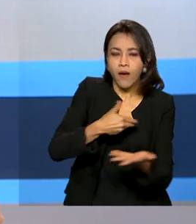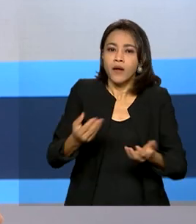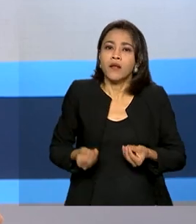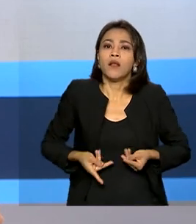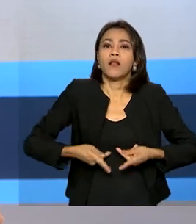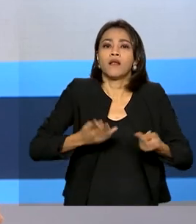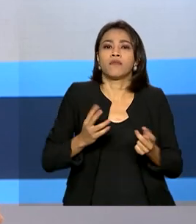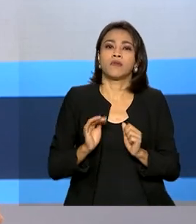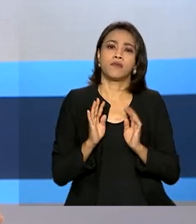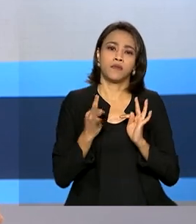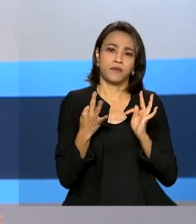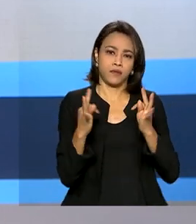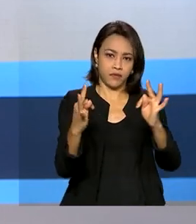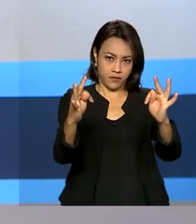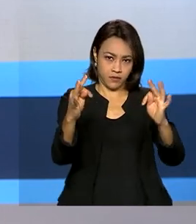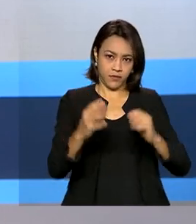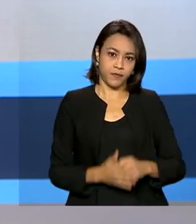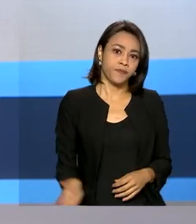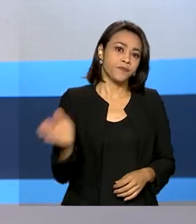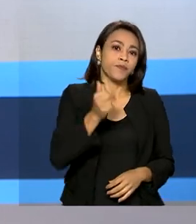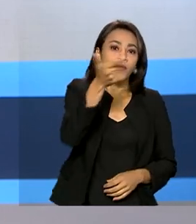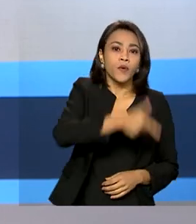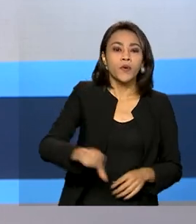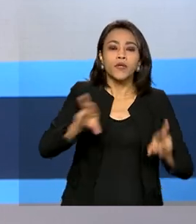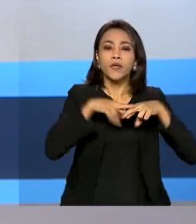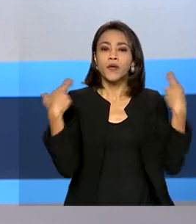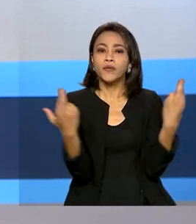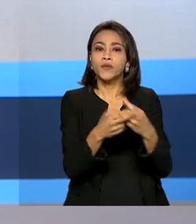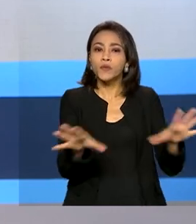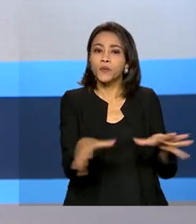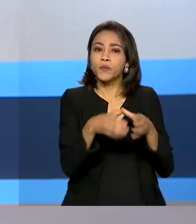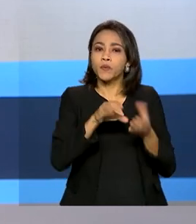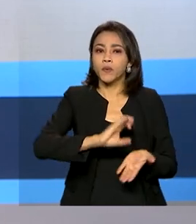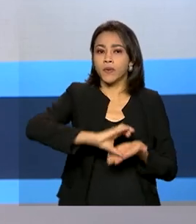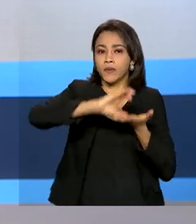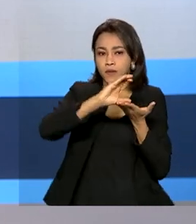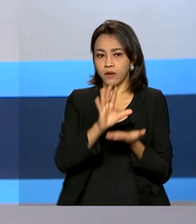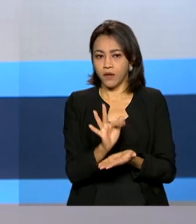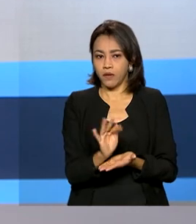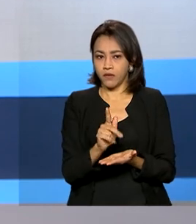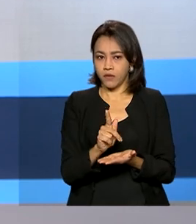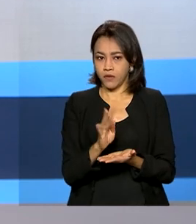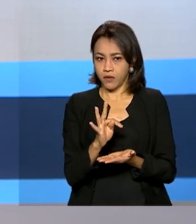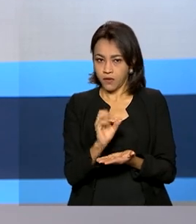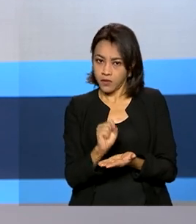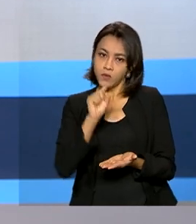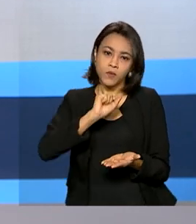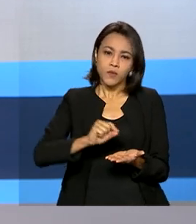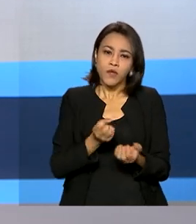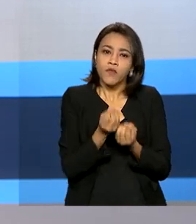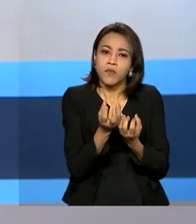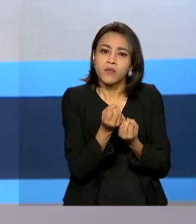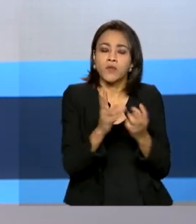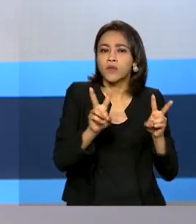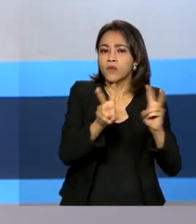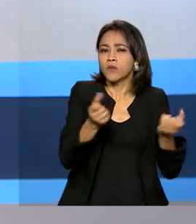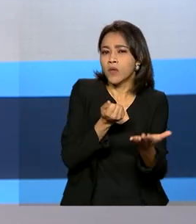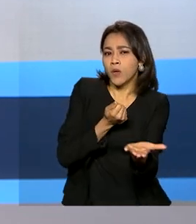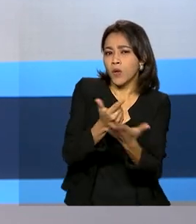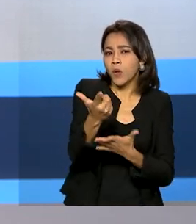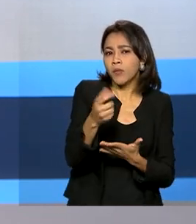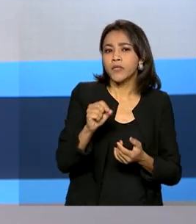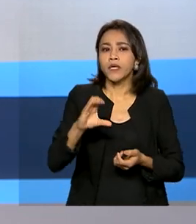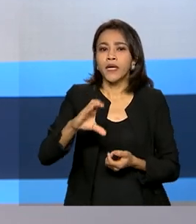Em mais uma reunião do Conselho Curador do FGTS, foram apresentados dados sobre a compra de ações relacionadas à